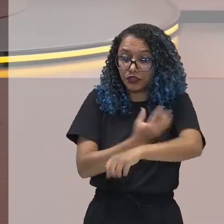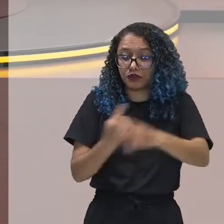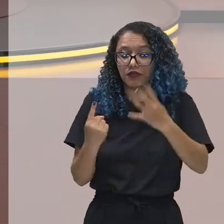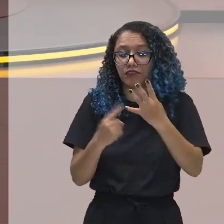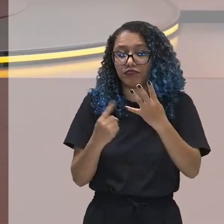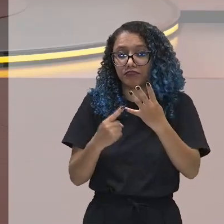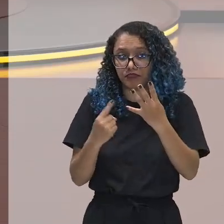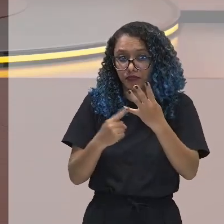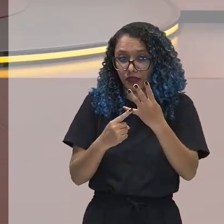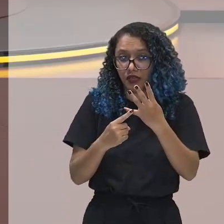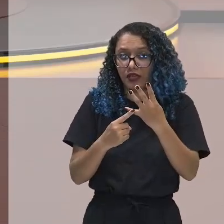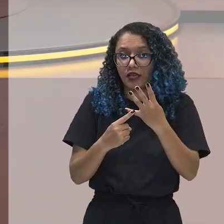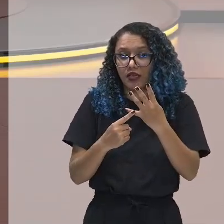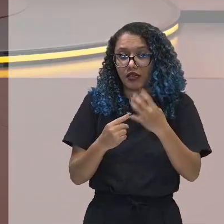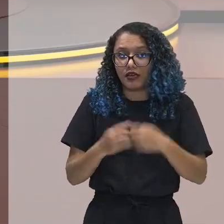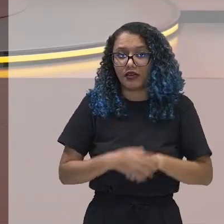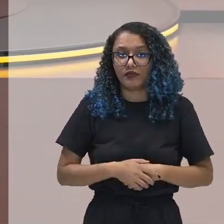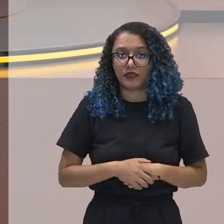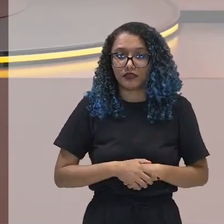ver com a questão